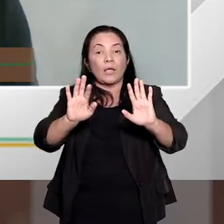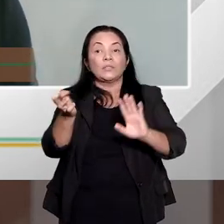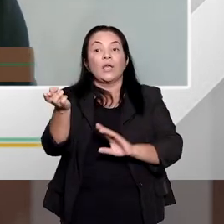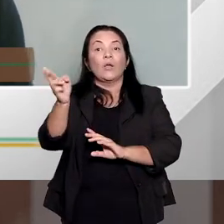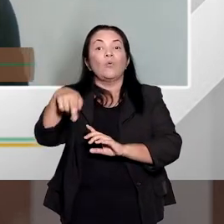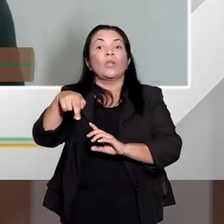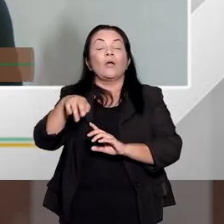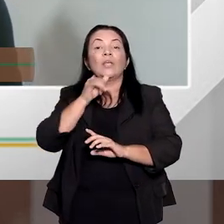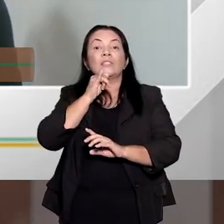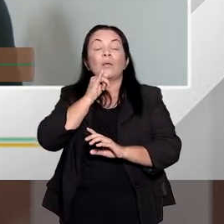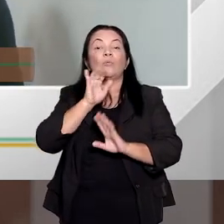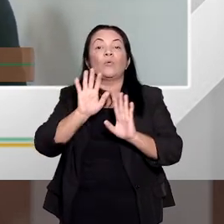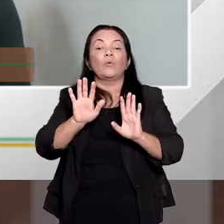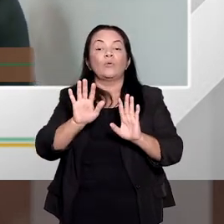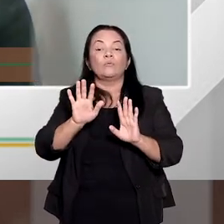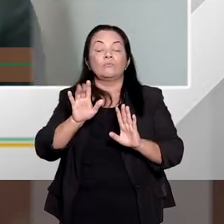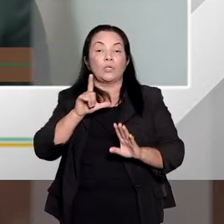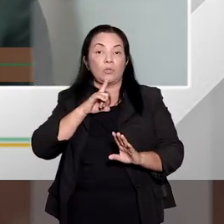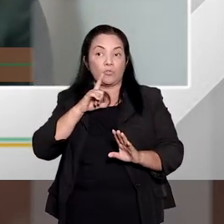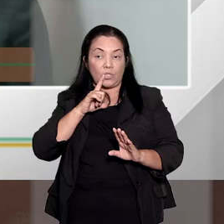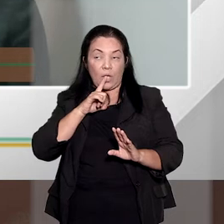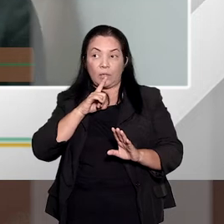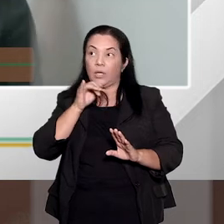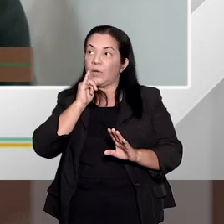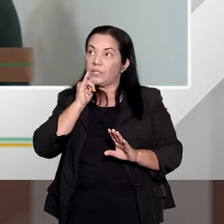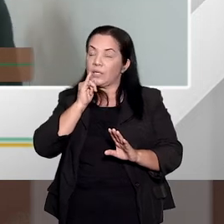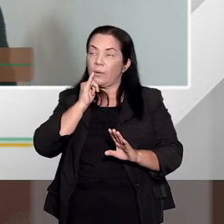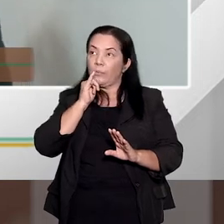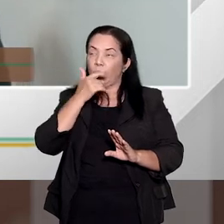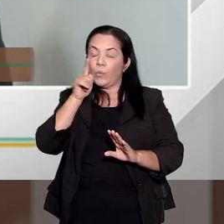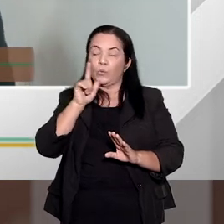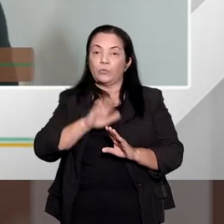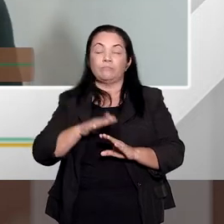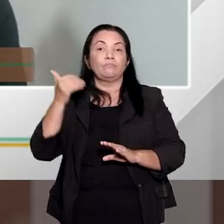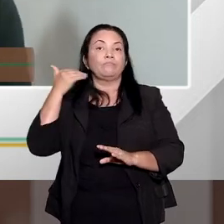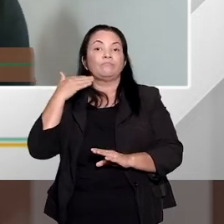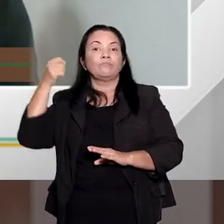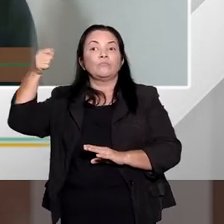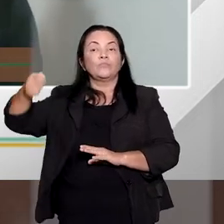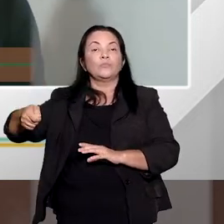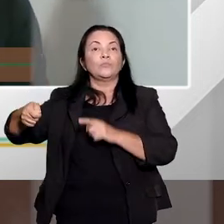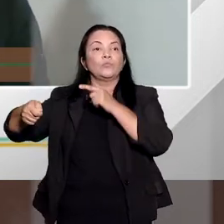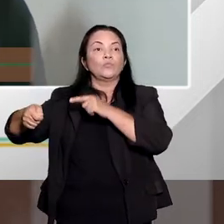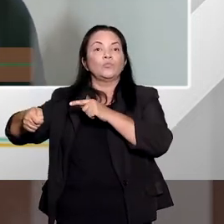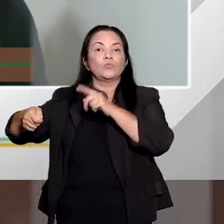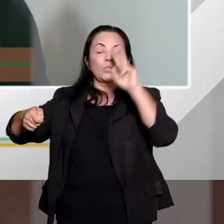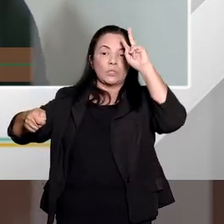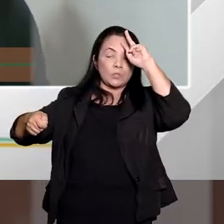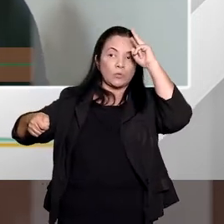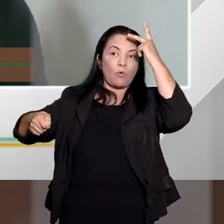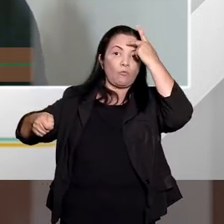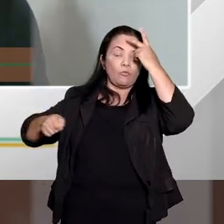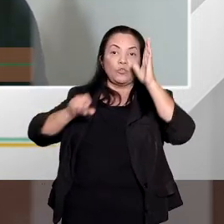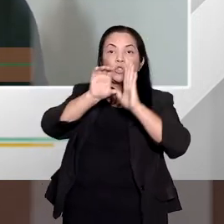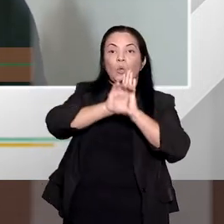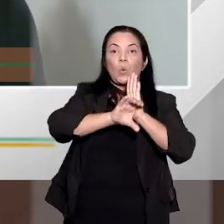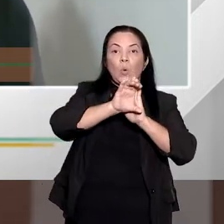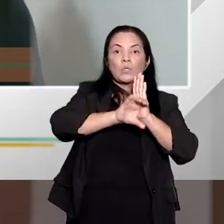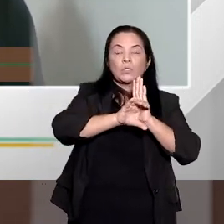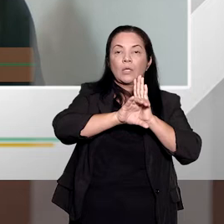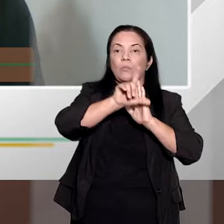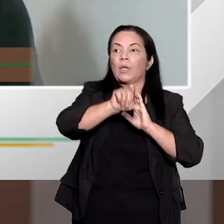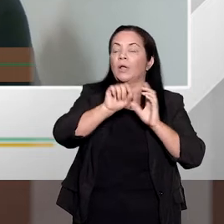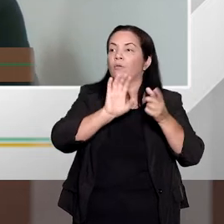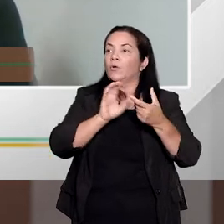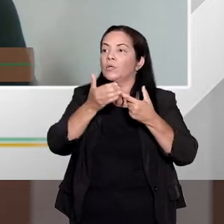reprovação. Então, por exemplo, eu já tive casos práticos que o juiz, por exemplo, ele confundia esses conceitos, ele pegava lá o